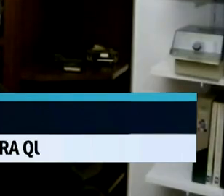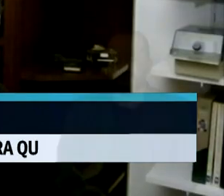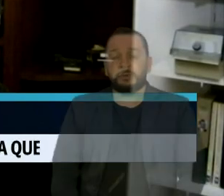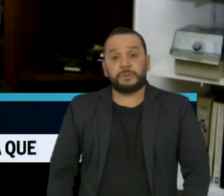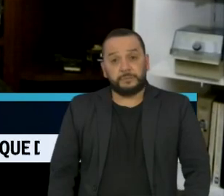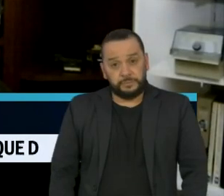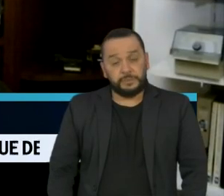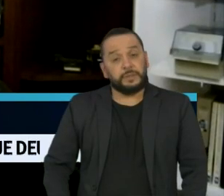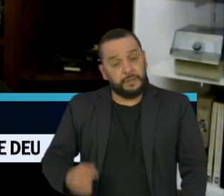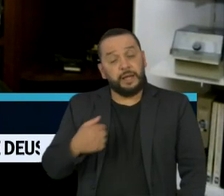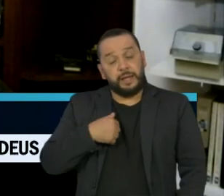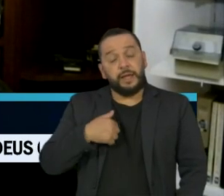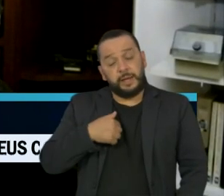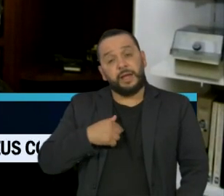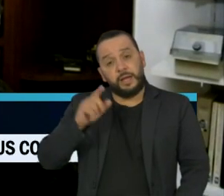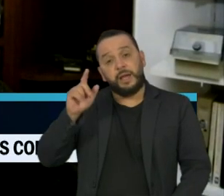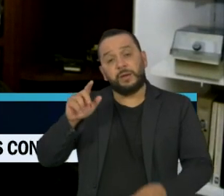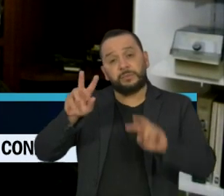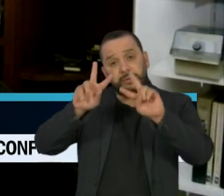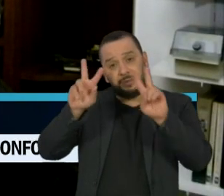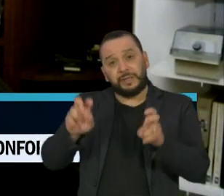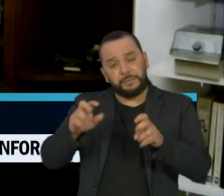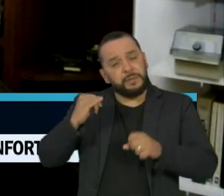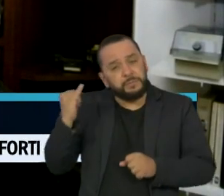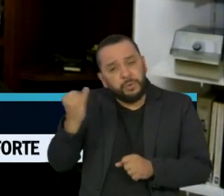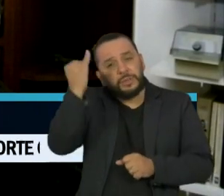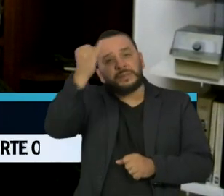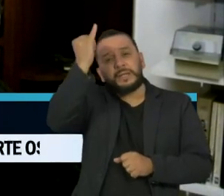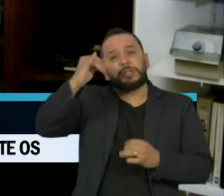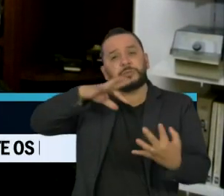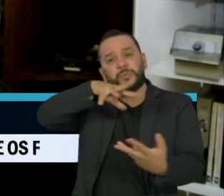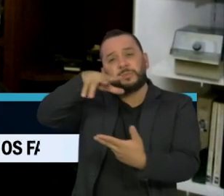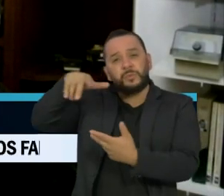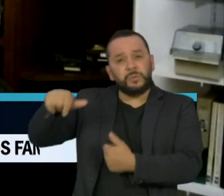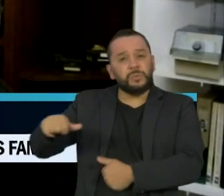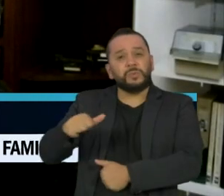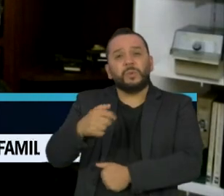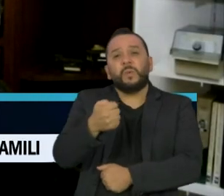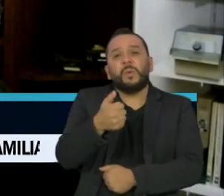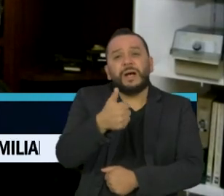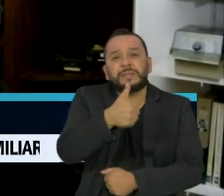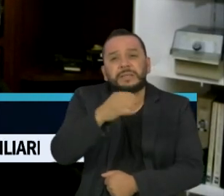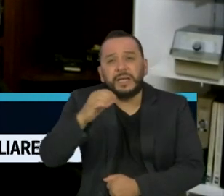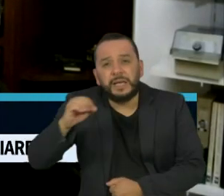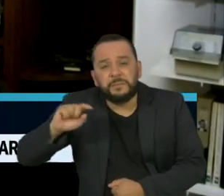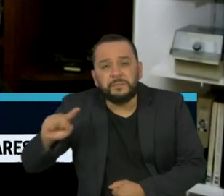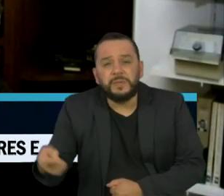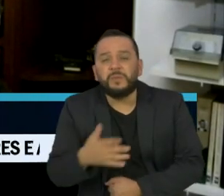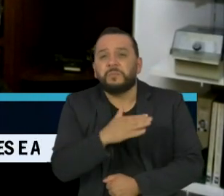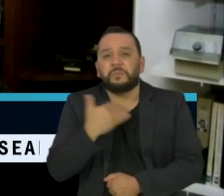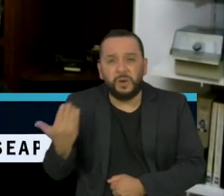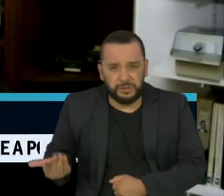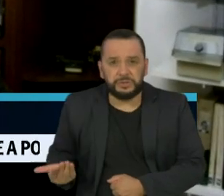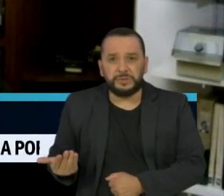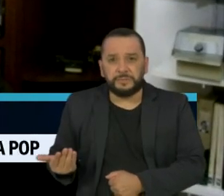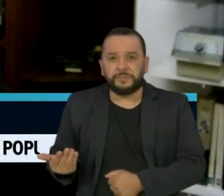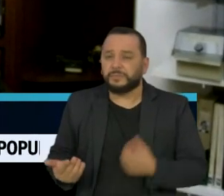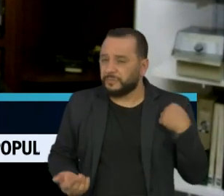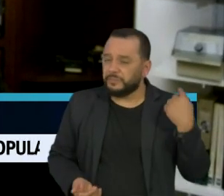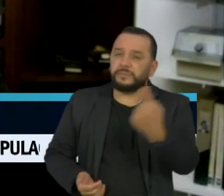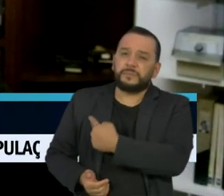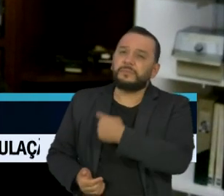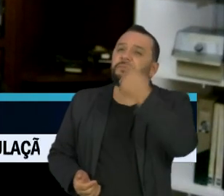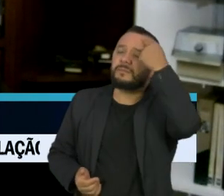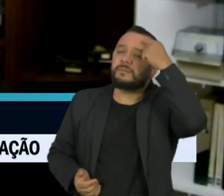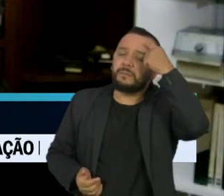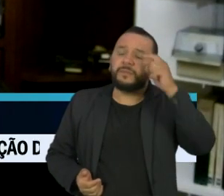questão humanitária Nós estamos caminhando para 100 mil mortes no Brasil Antes de tudo, a gente tem que pensar que